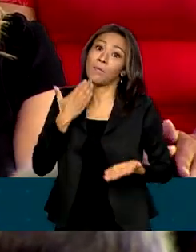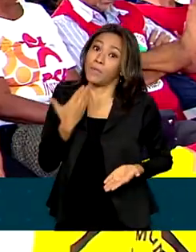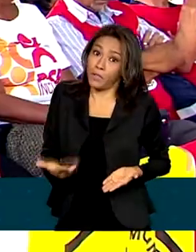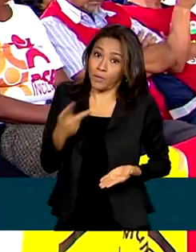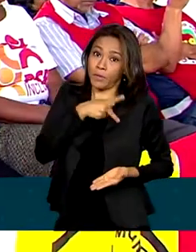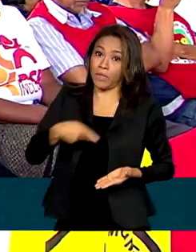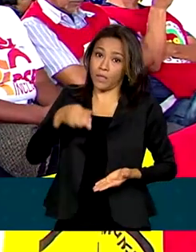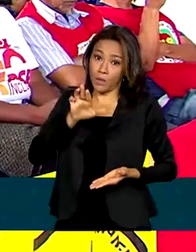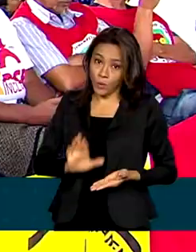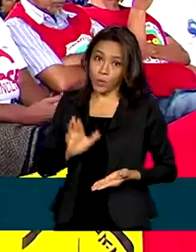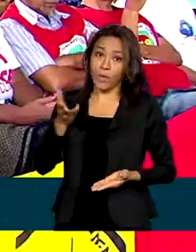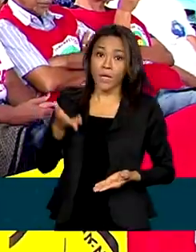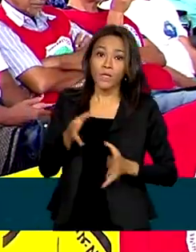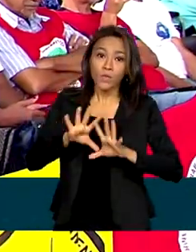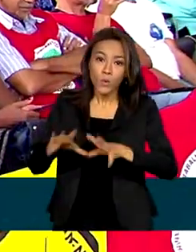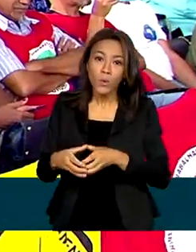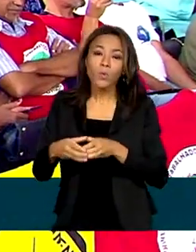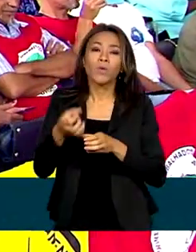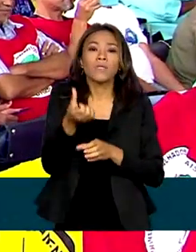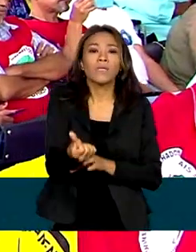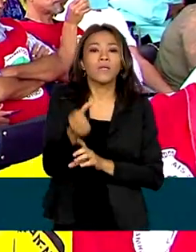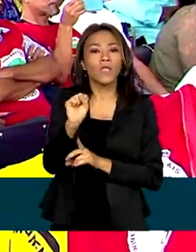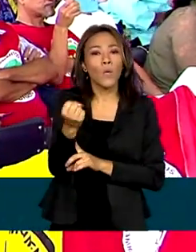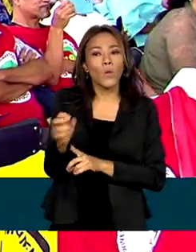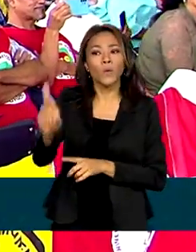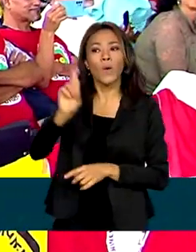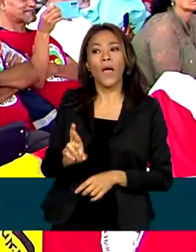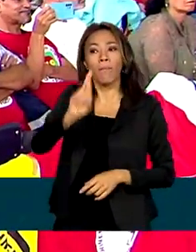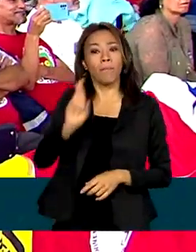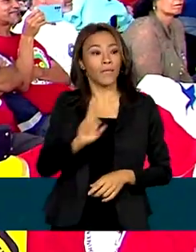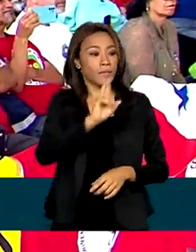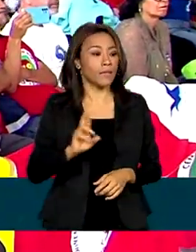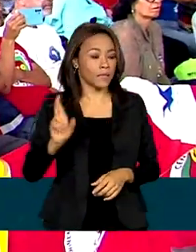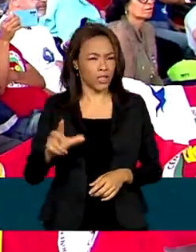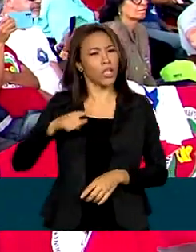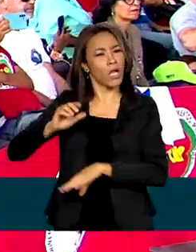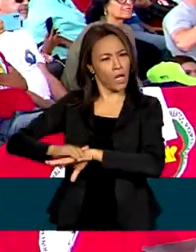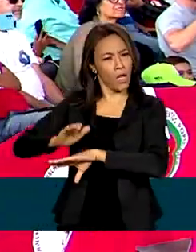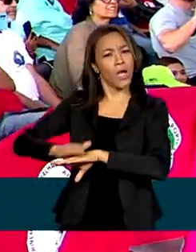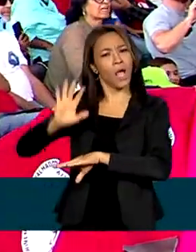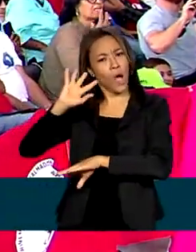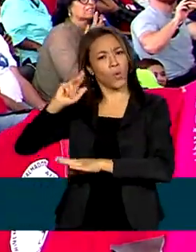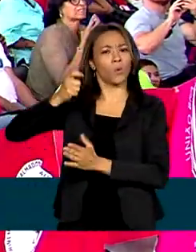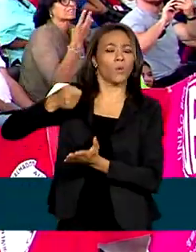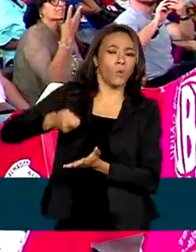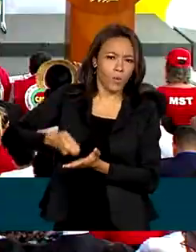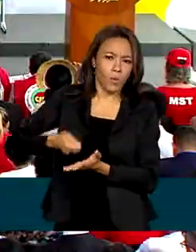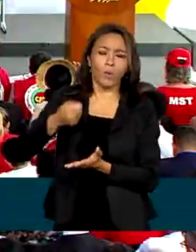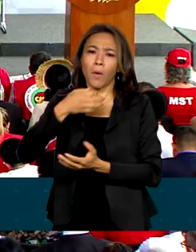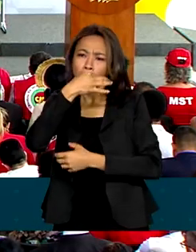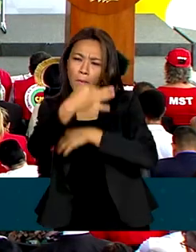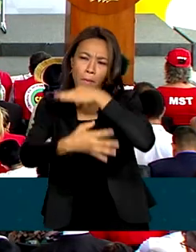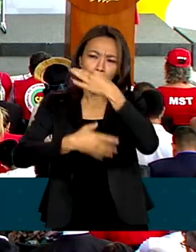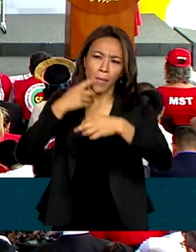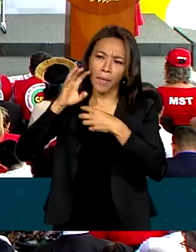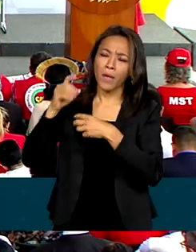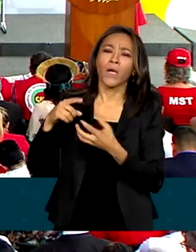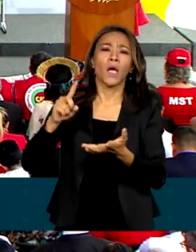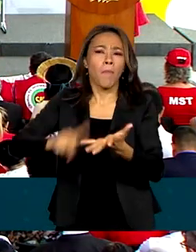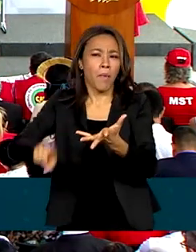Lula. O grupo, com 68 representantes, terá autonomia para apoiar e criticar medidas